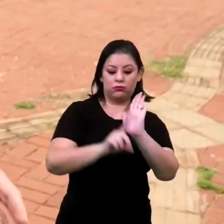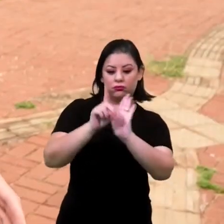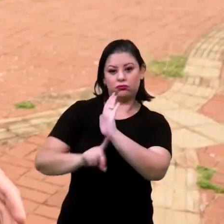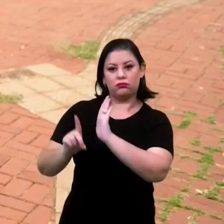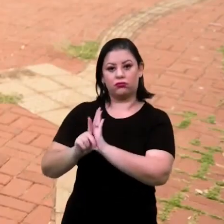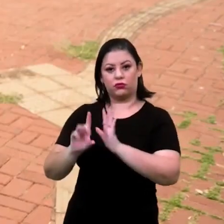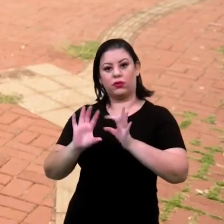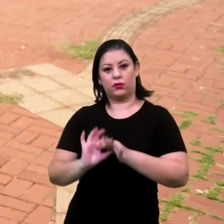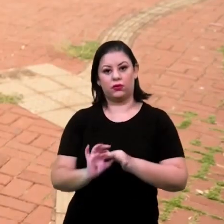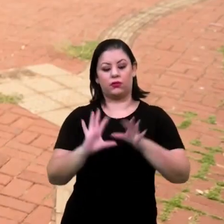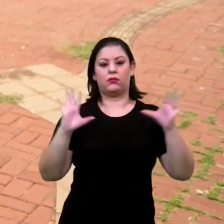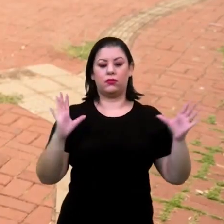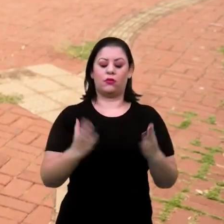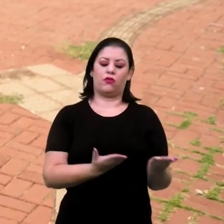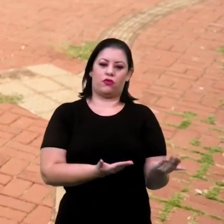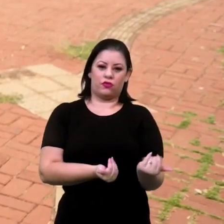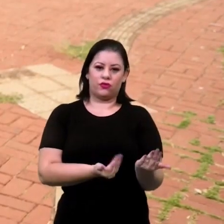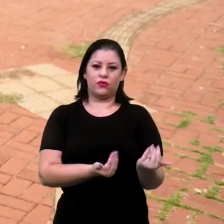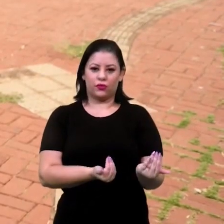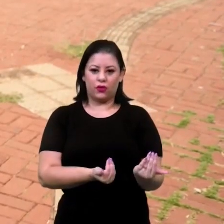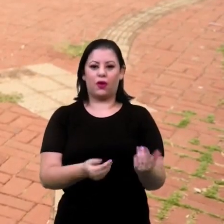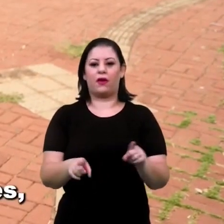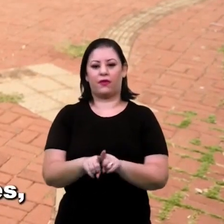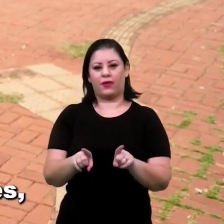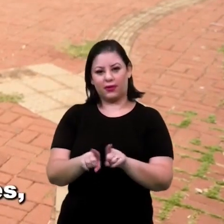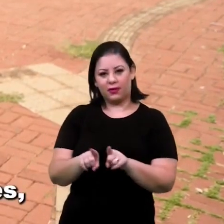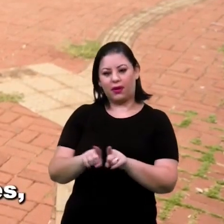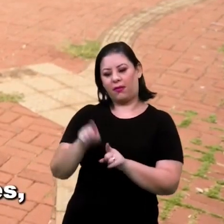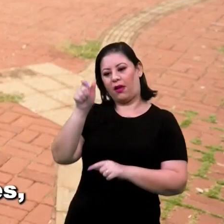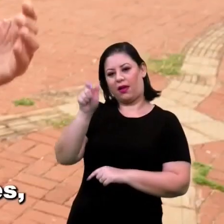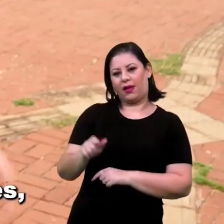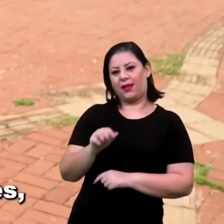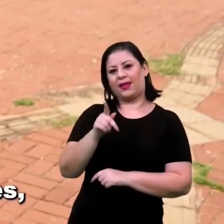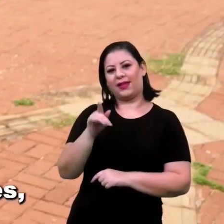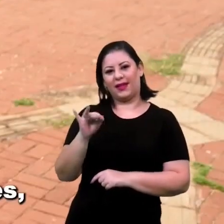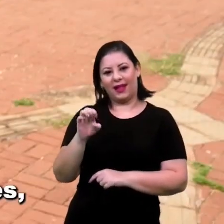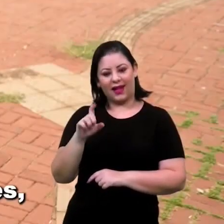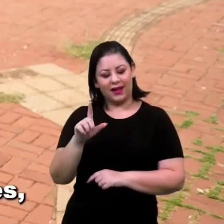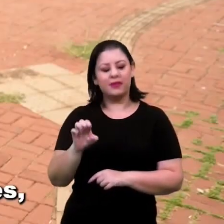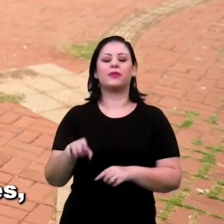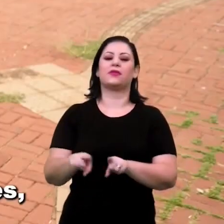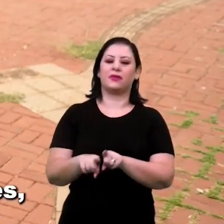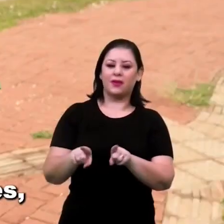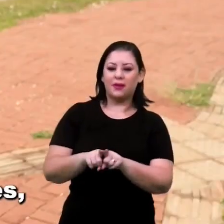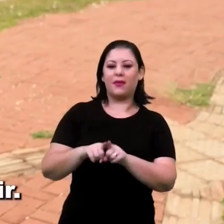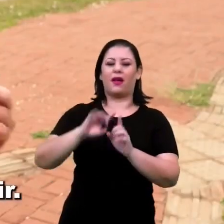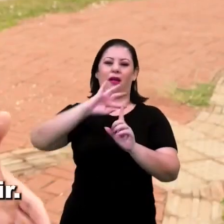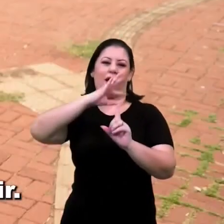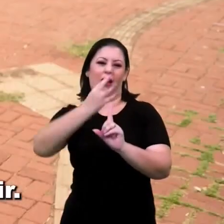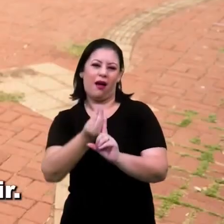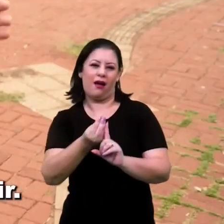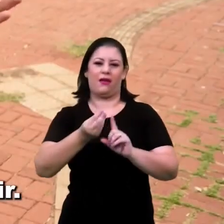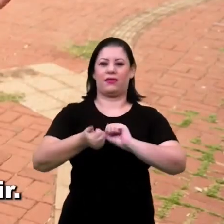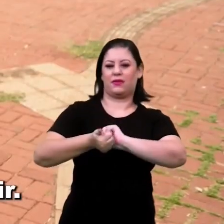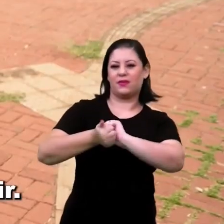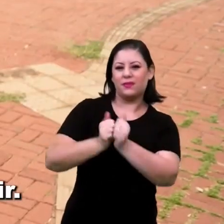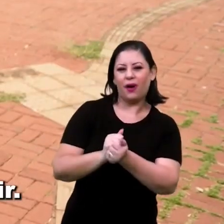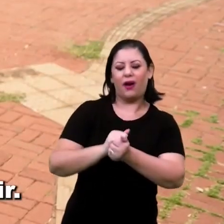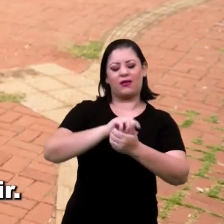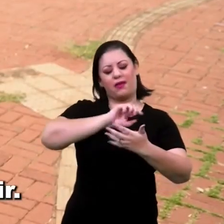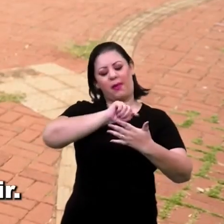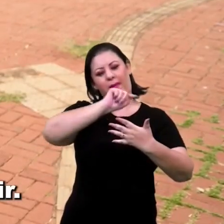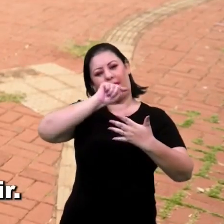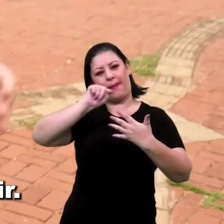os jovens, assim como foi o nosso querido Guilherme Piai, precisam estudar carosportes, artes, enfim, precisam de